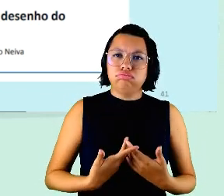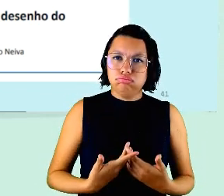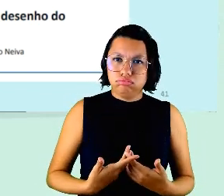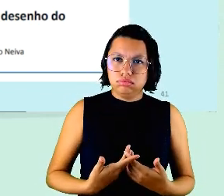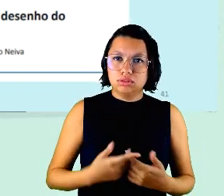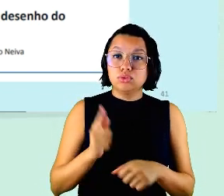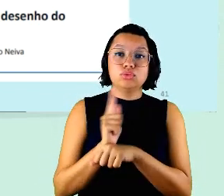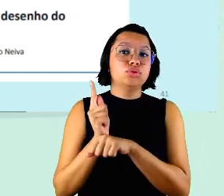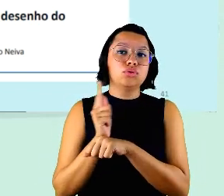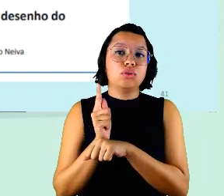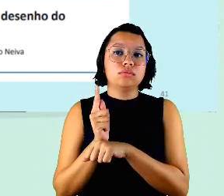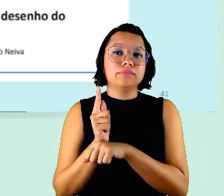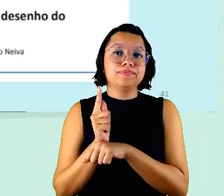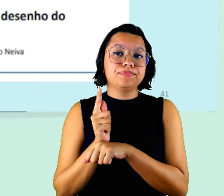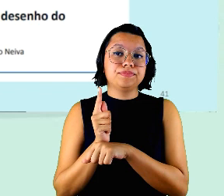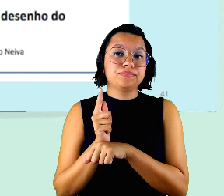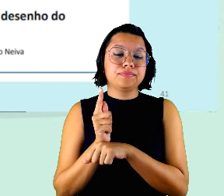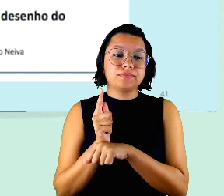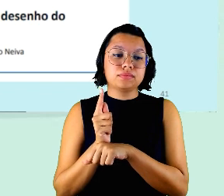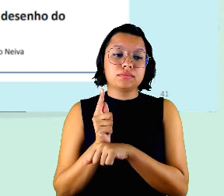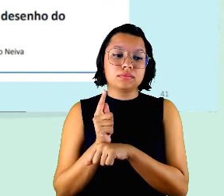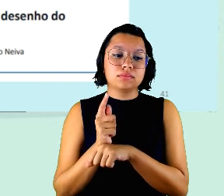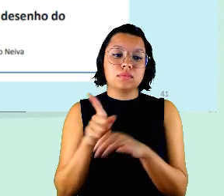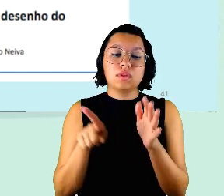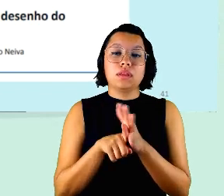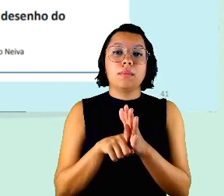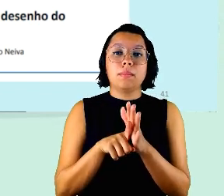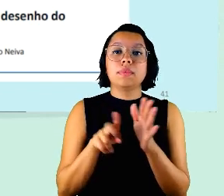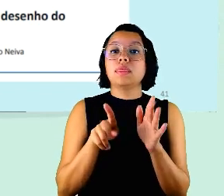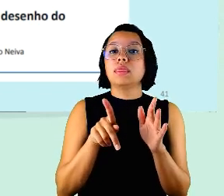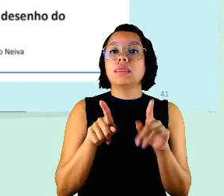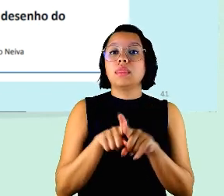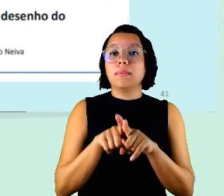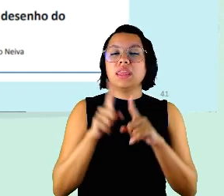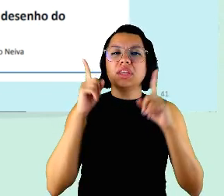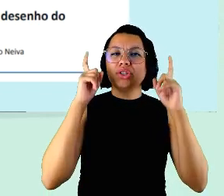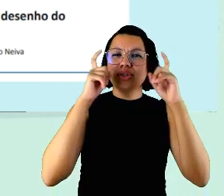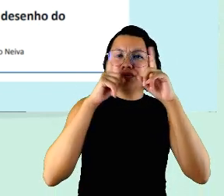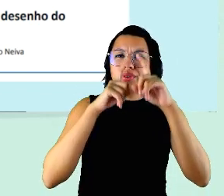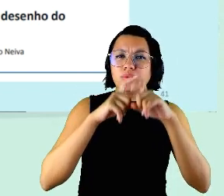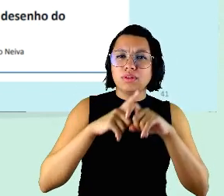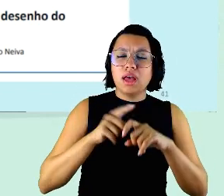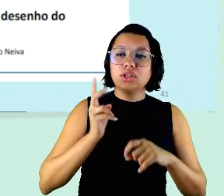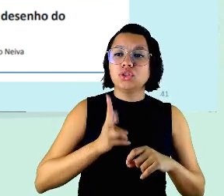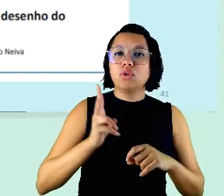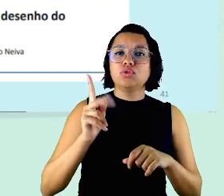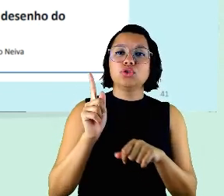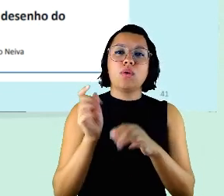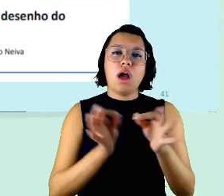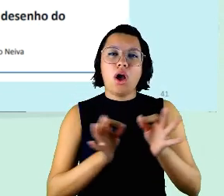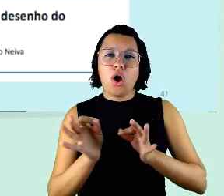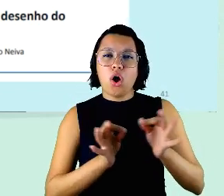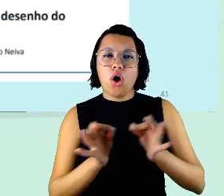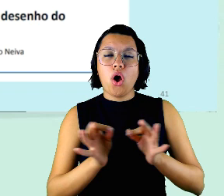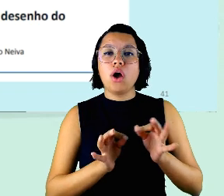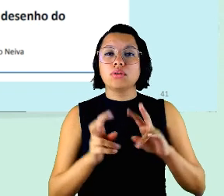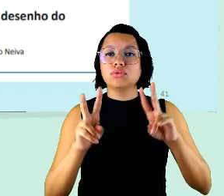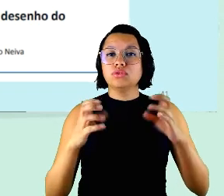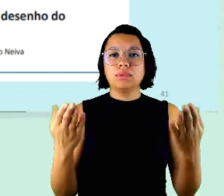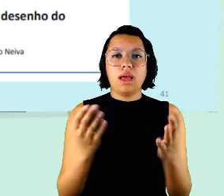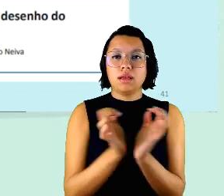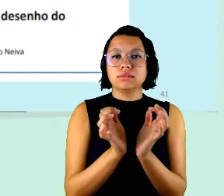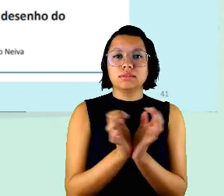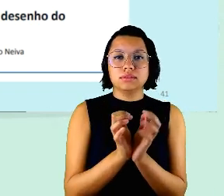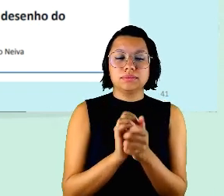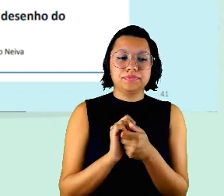gestores e da dificuldade deles manterem a coordenação sobre essas equipes